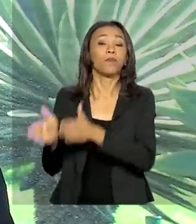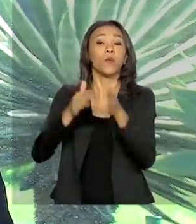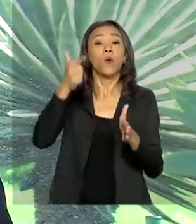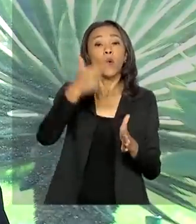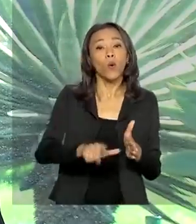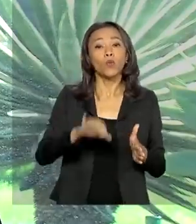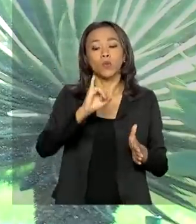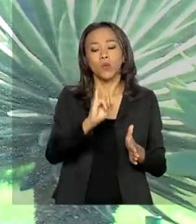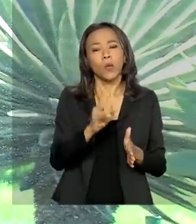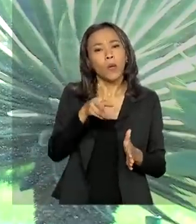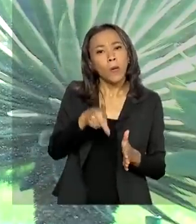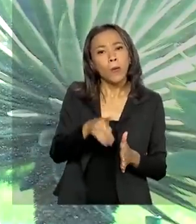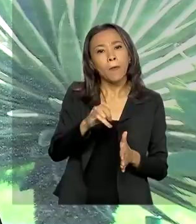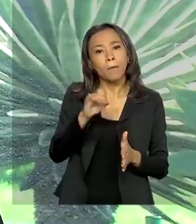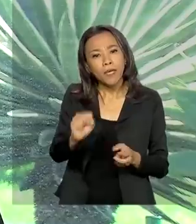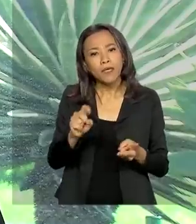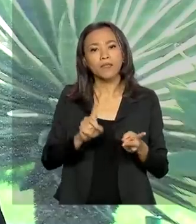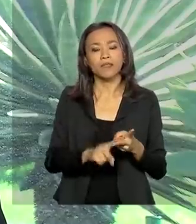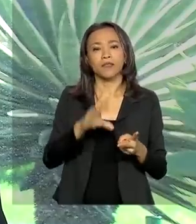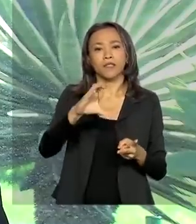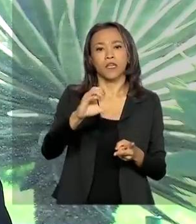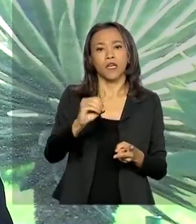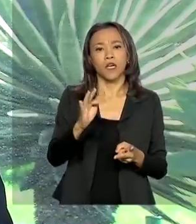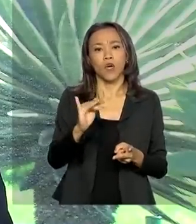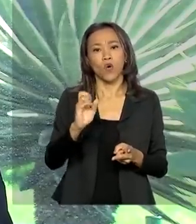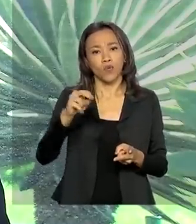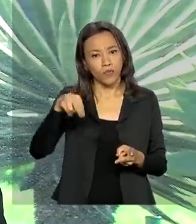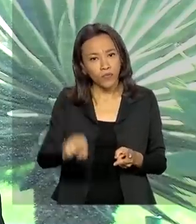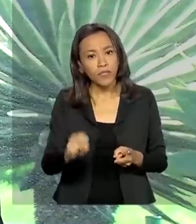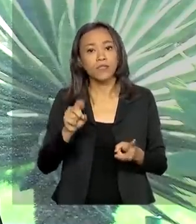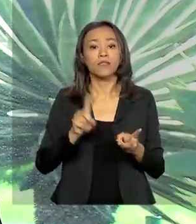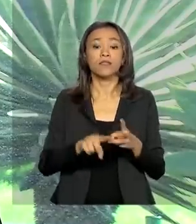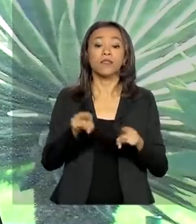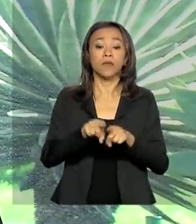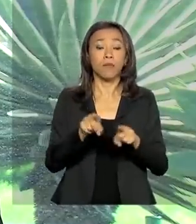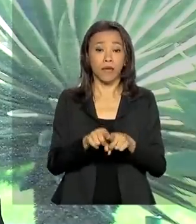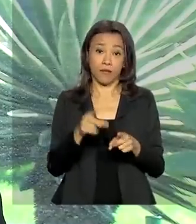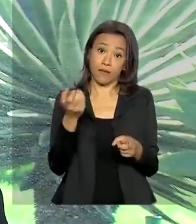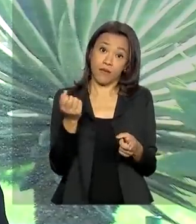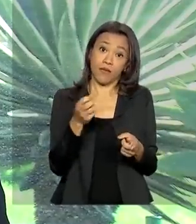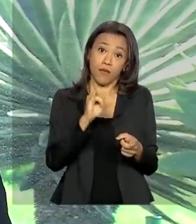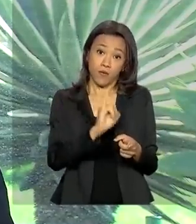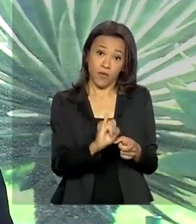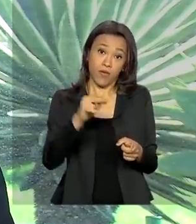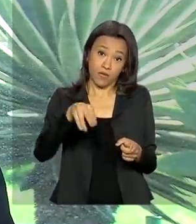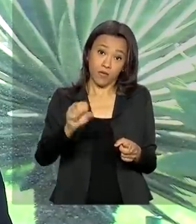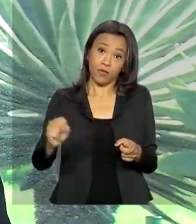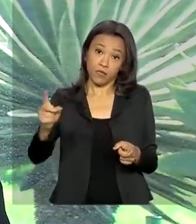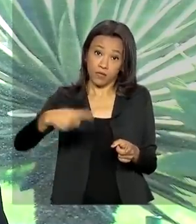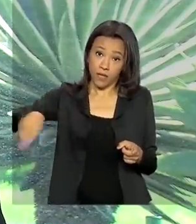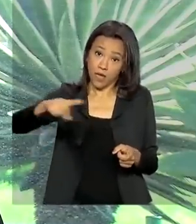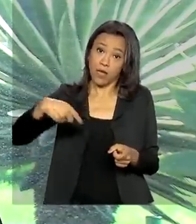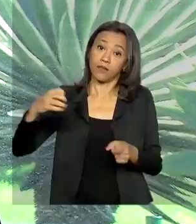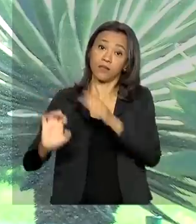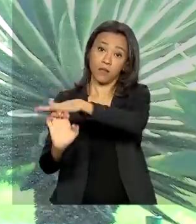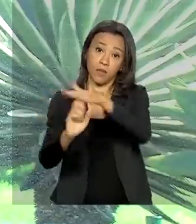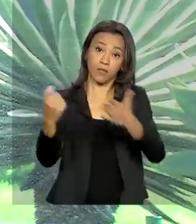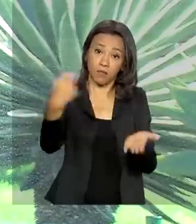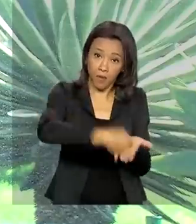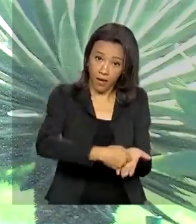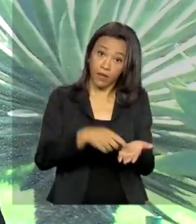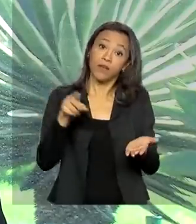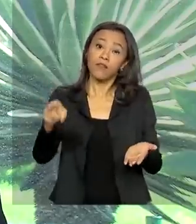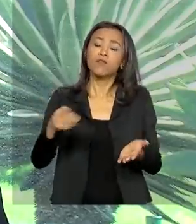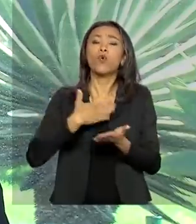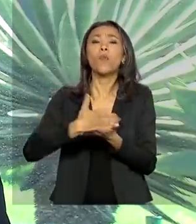PIS-PASEP, COFINS e também Previdência Social paga pelos empregadores. As parcelas de maio e junho vão ser pagas em agosto